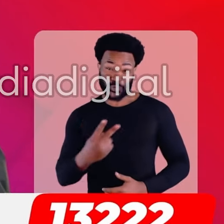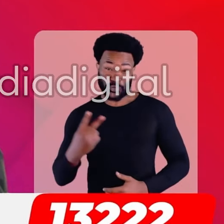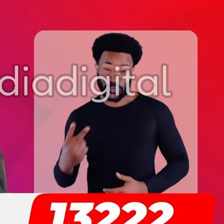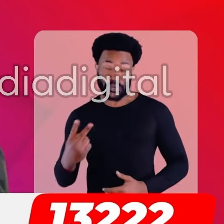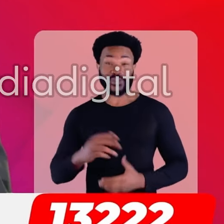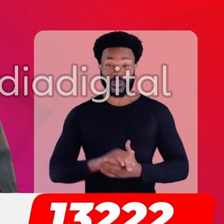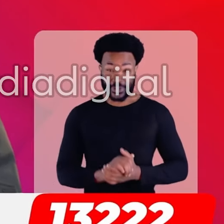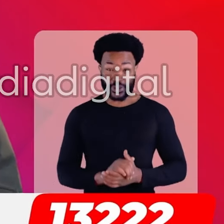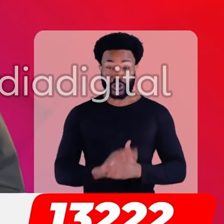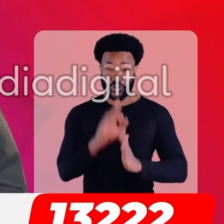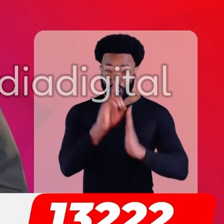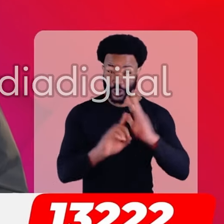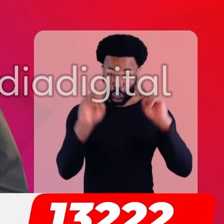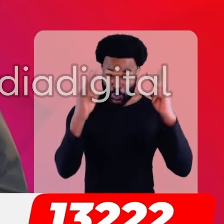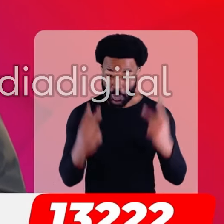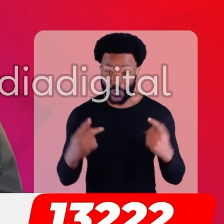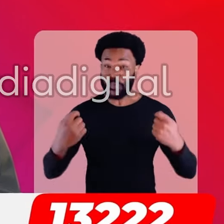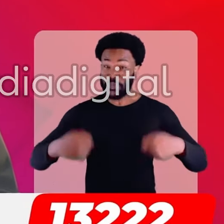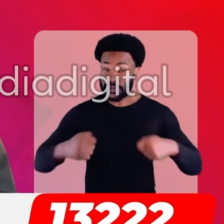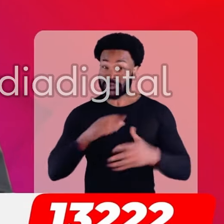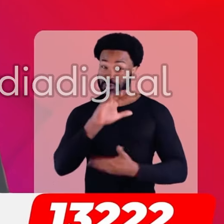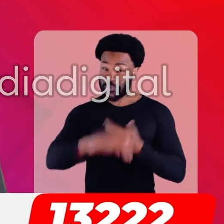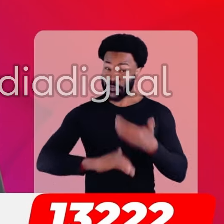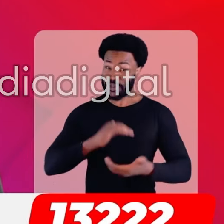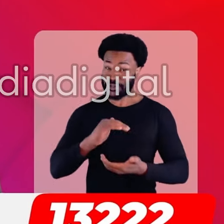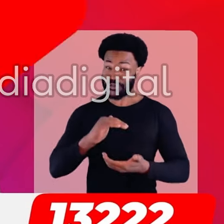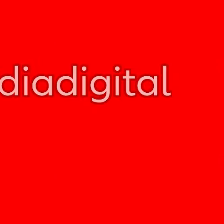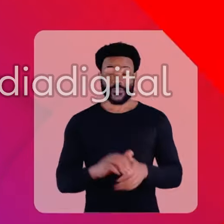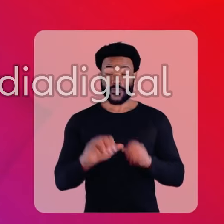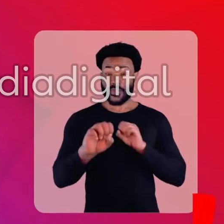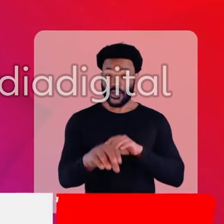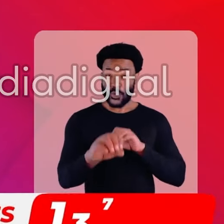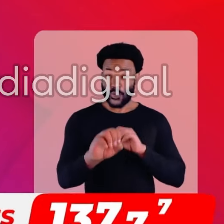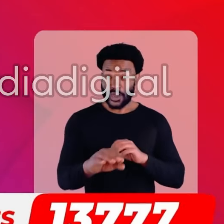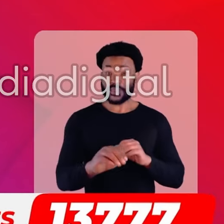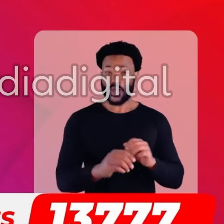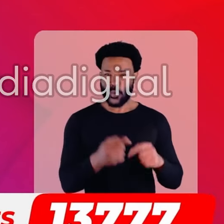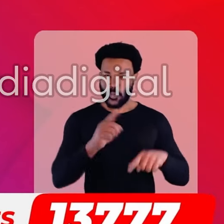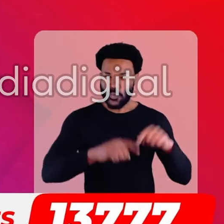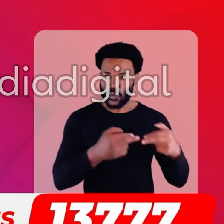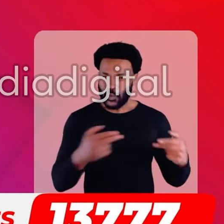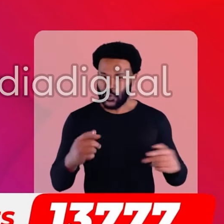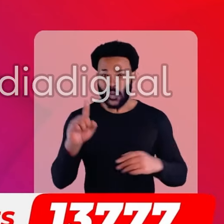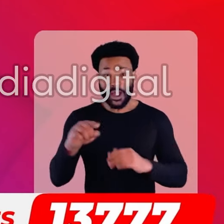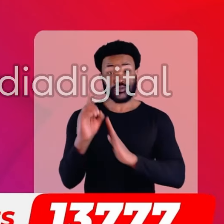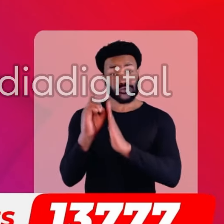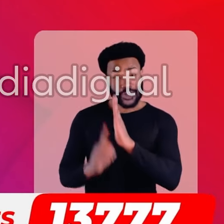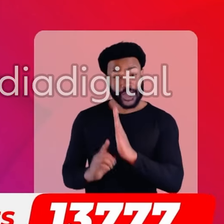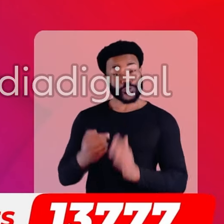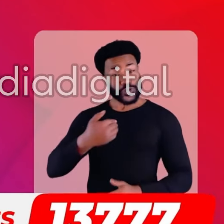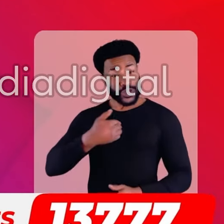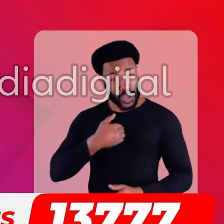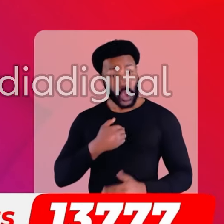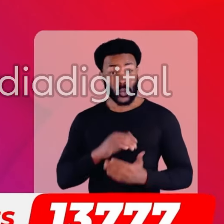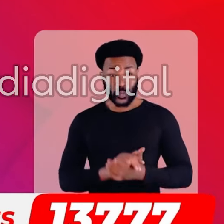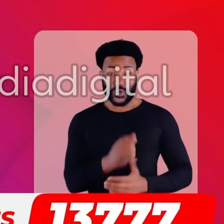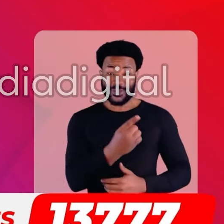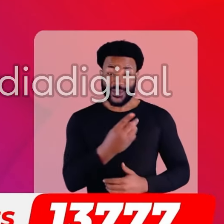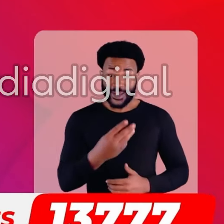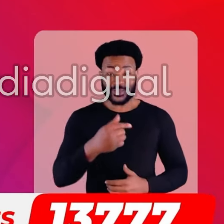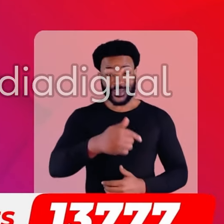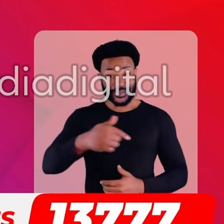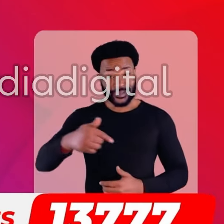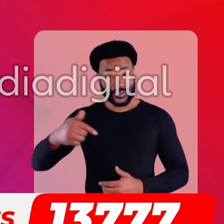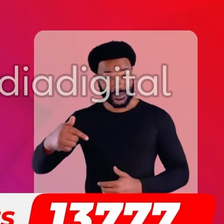13222. Sem direitos humanos não haverá meio ambiente. Educação não é mercadoria, direito. Claudete Coletivo